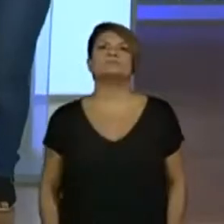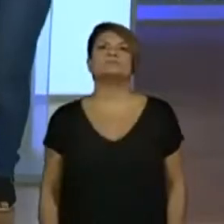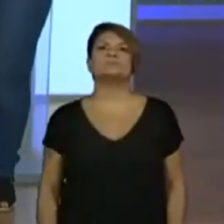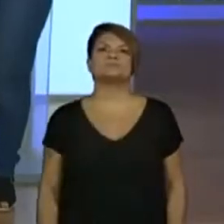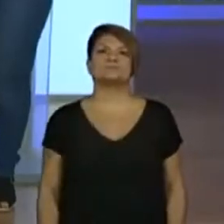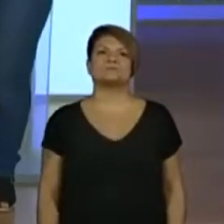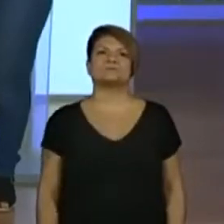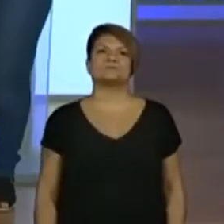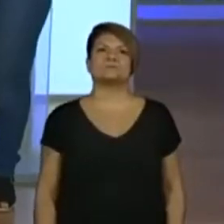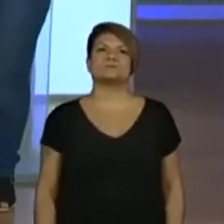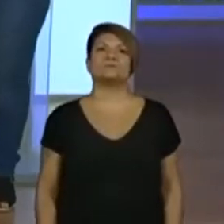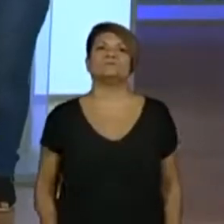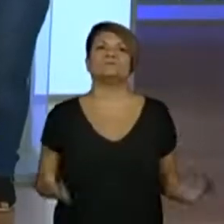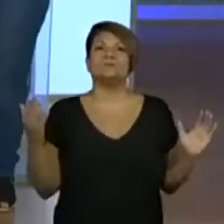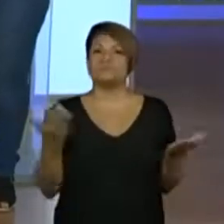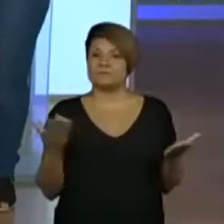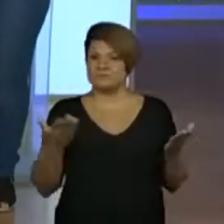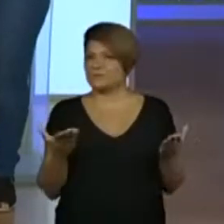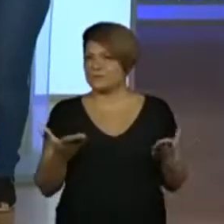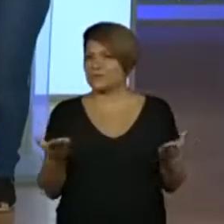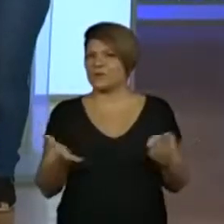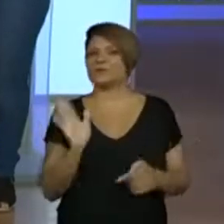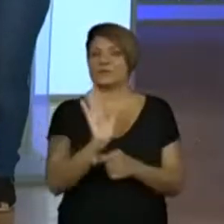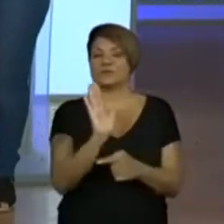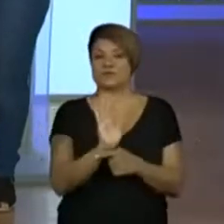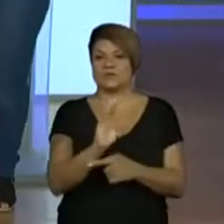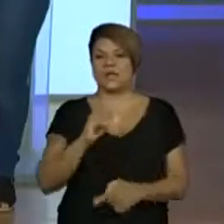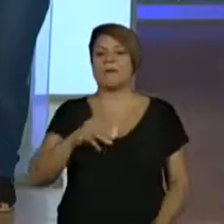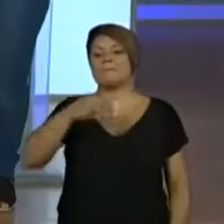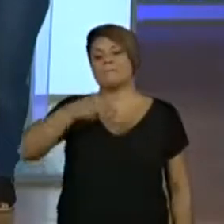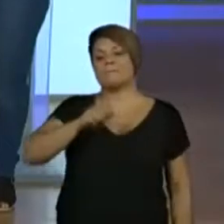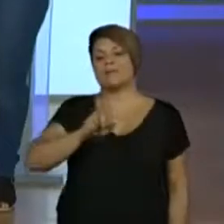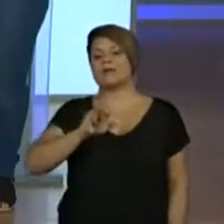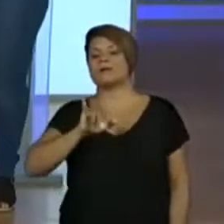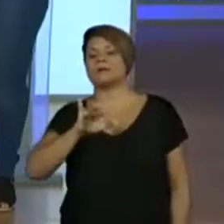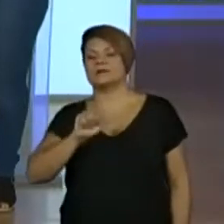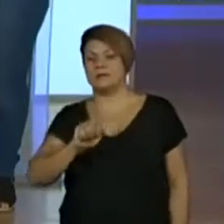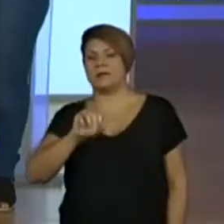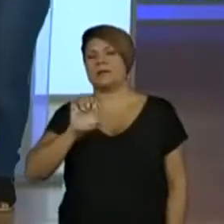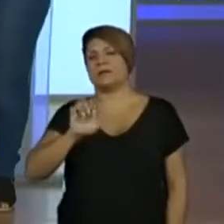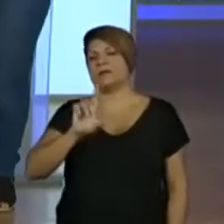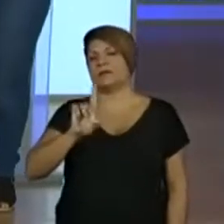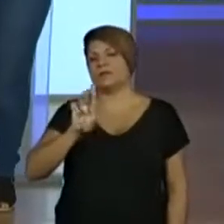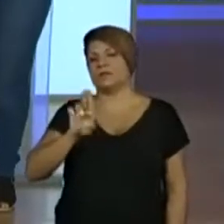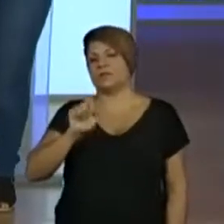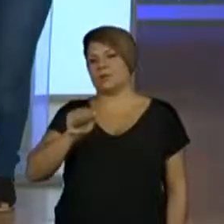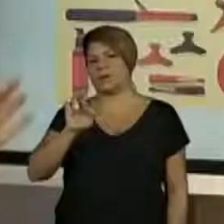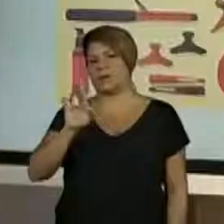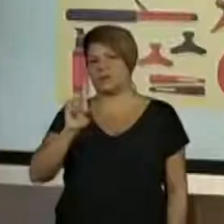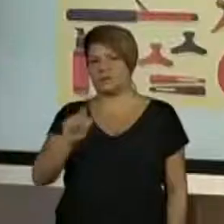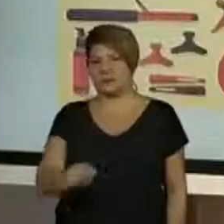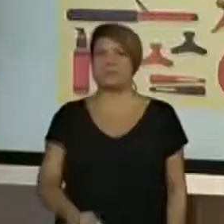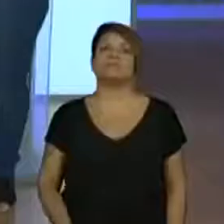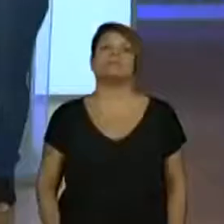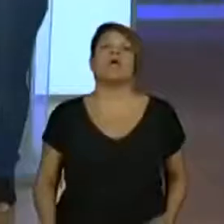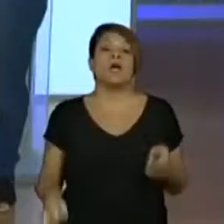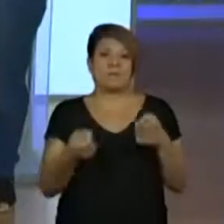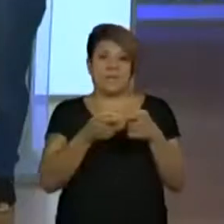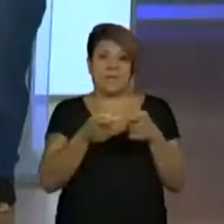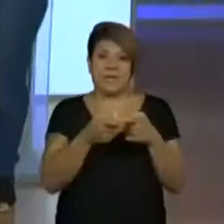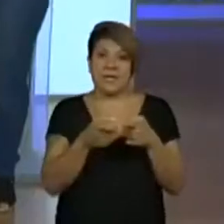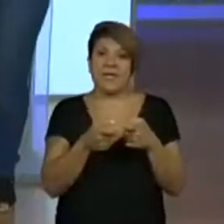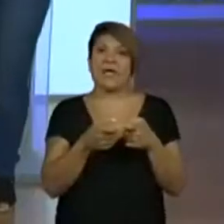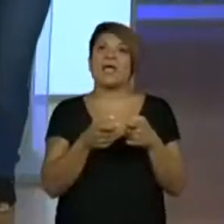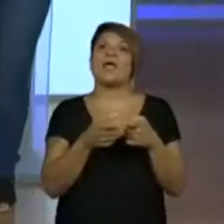Professora Viviane, agora vamos ajudar a Maria e a Eduardo. Os médicos usam... A gente tem várias profissões... Isso, a lição está falando, os